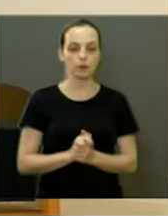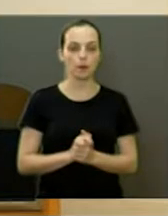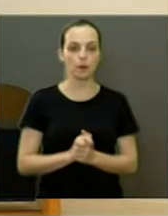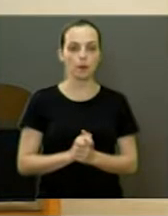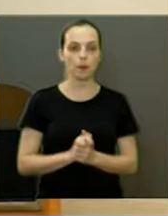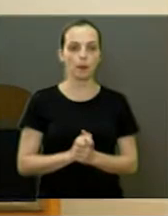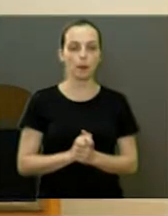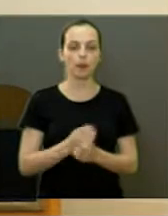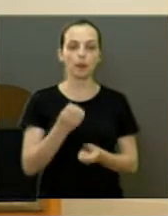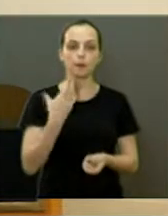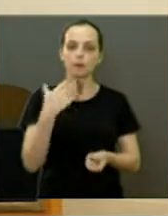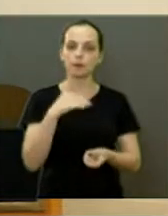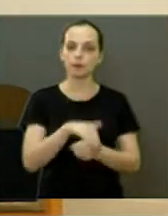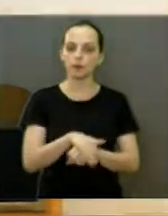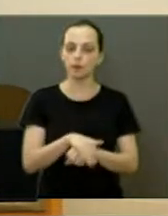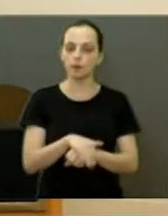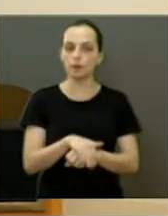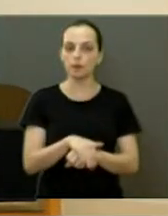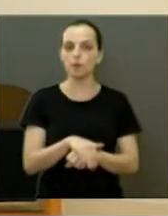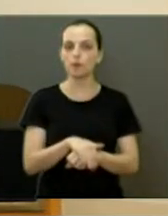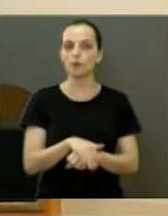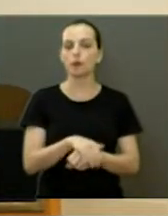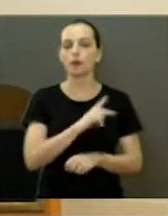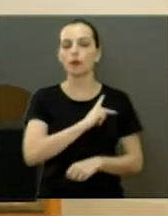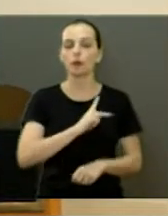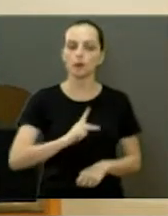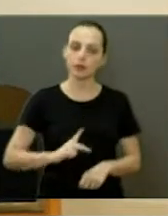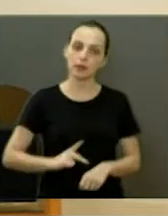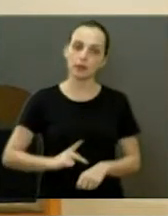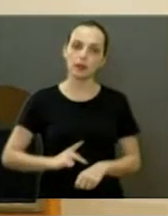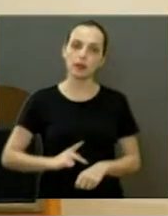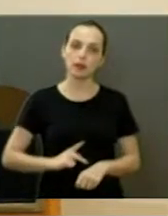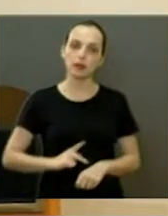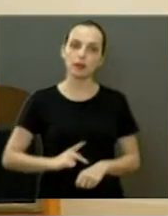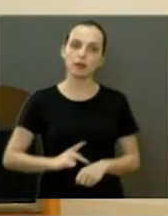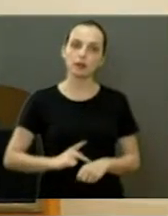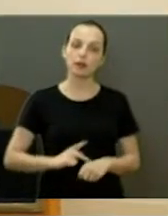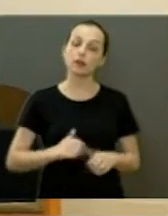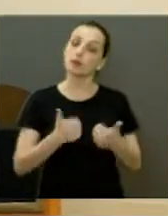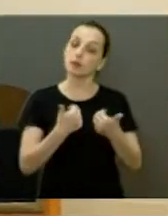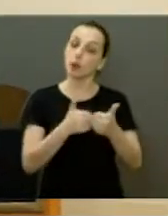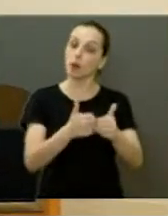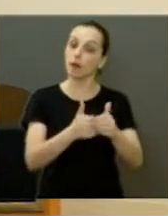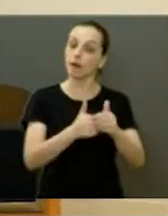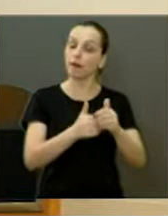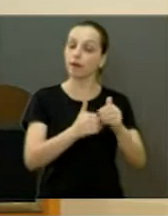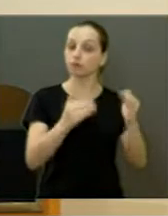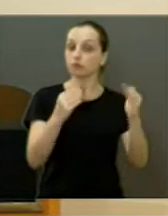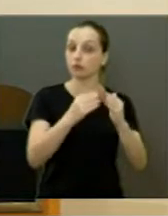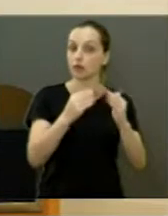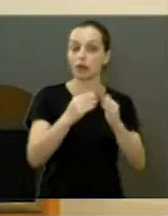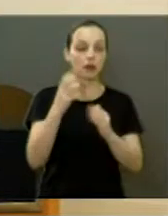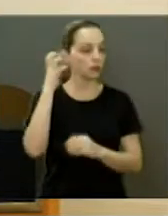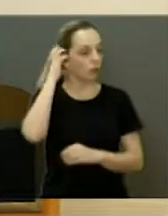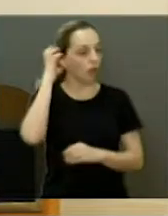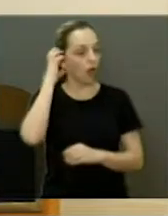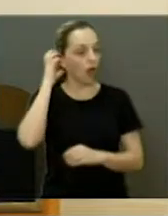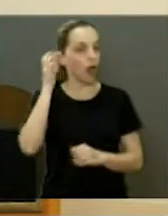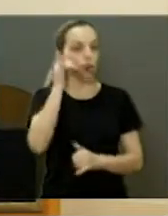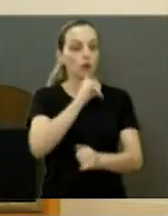Boa noite, Sr. Presidente, quem está nos assistindo em casa, a Rádio Niara, pela internet.